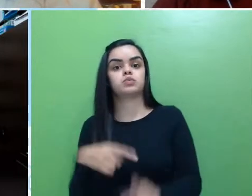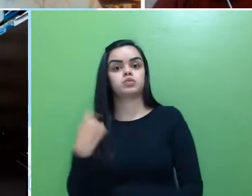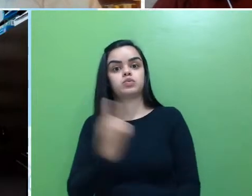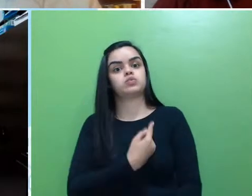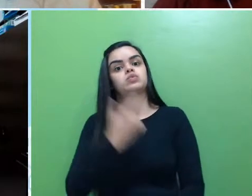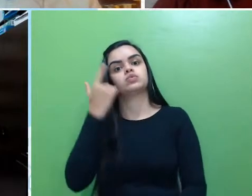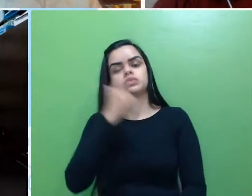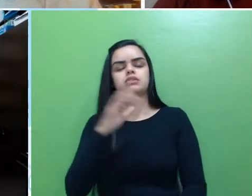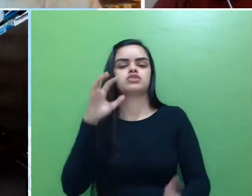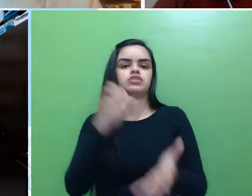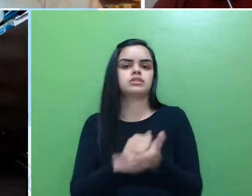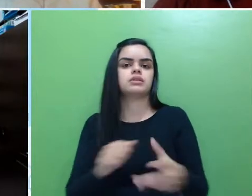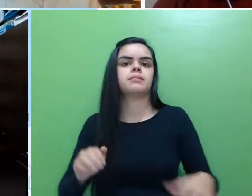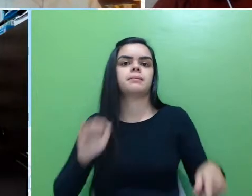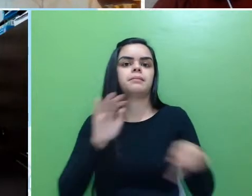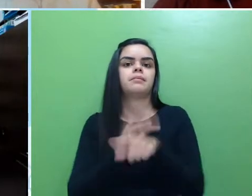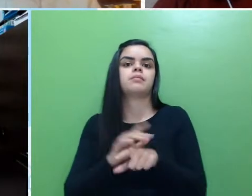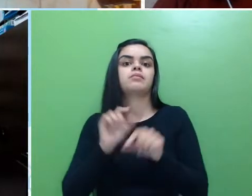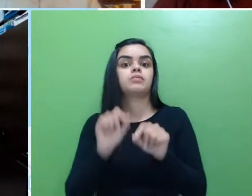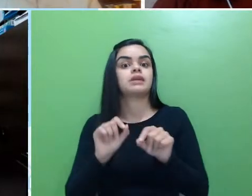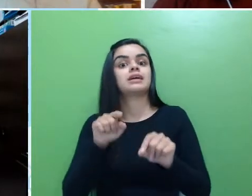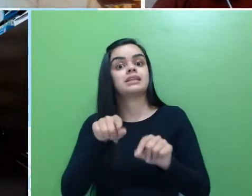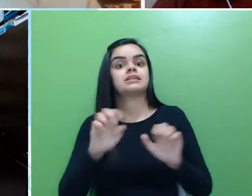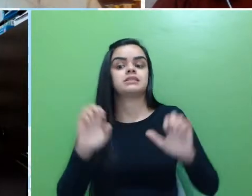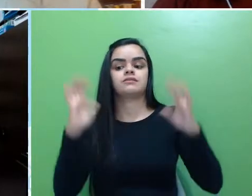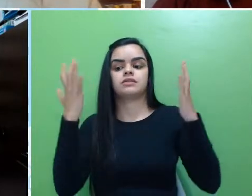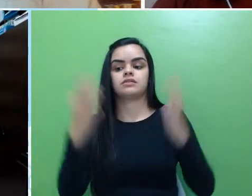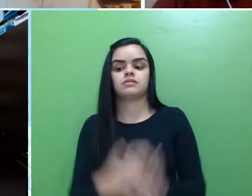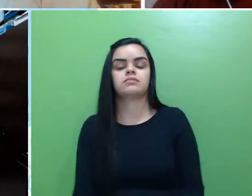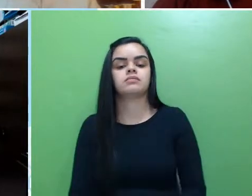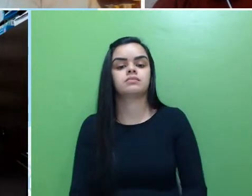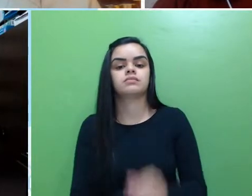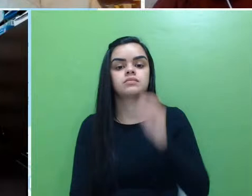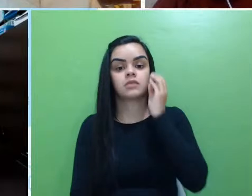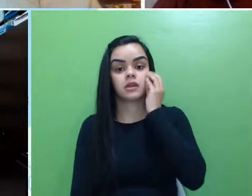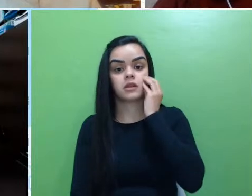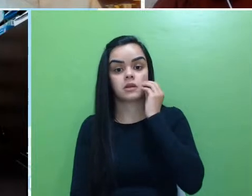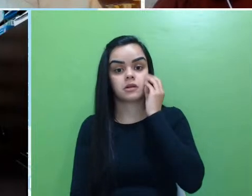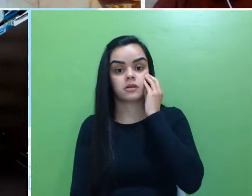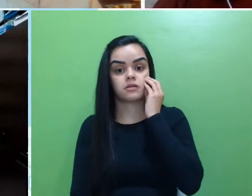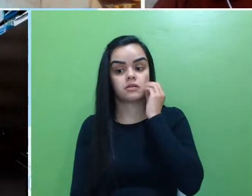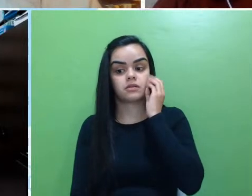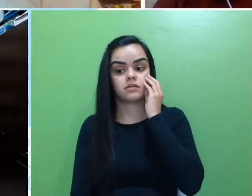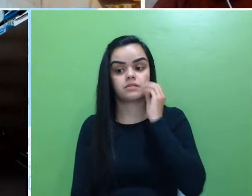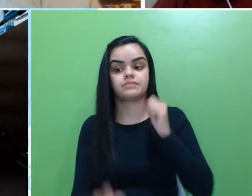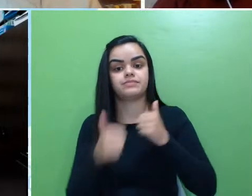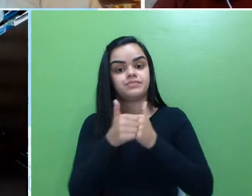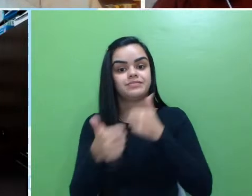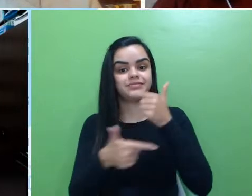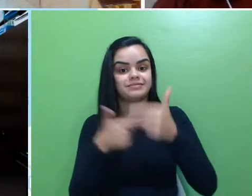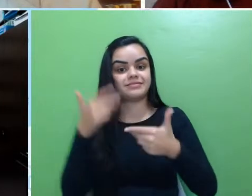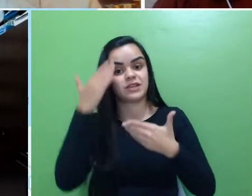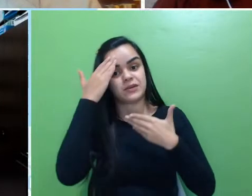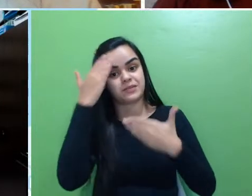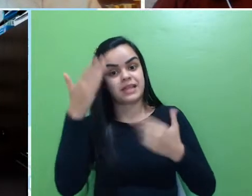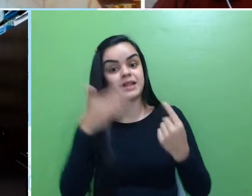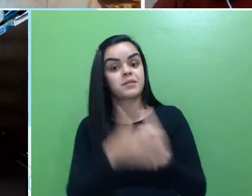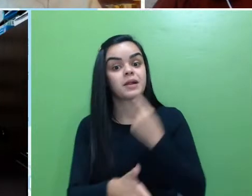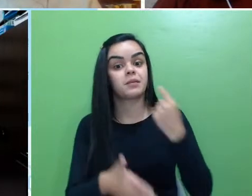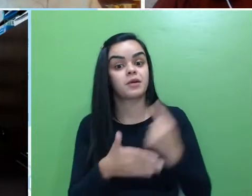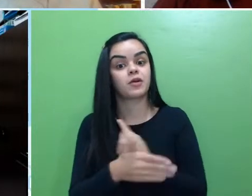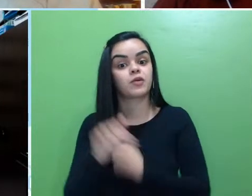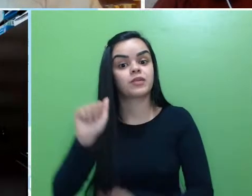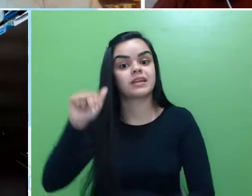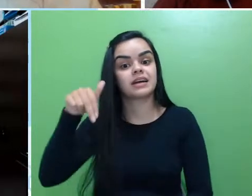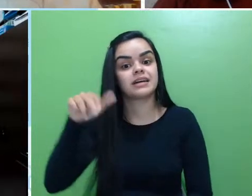registrar isso nesses eventos. E aí a gente segue trabalhando. Obrigado pela pergunta, Anderson.